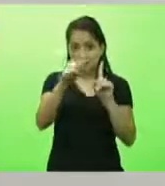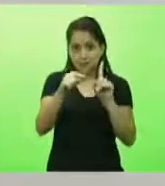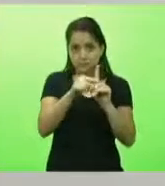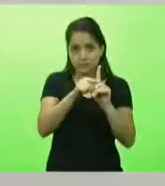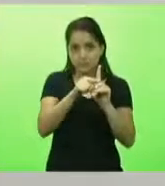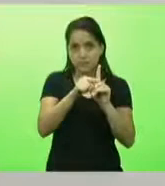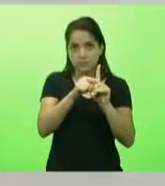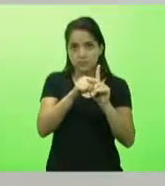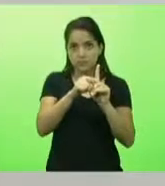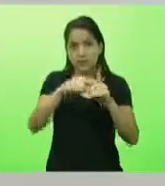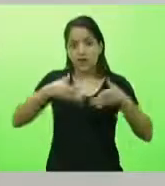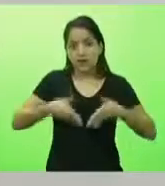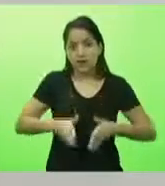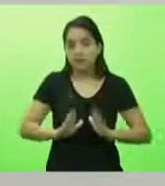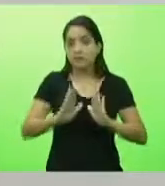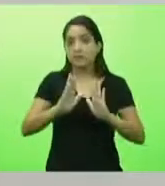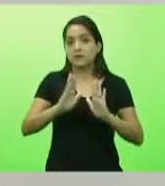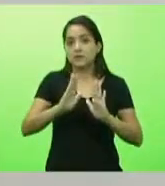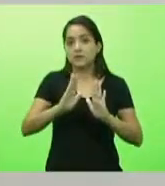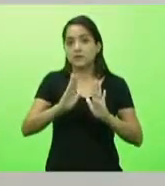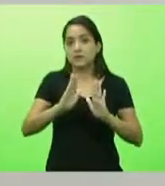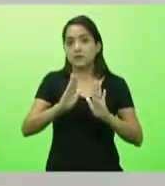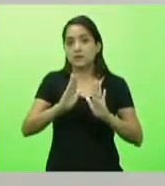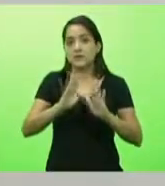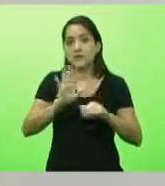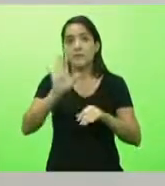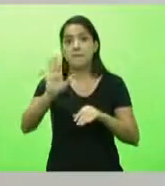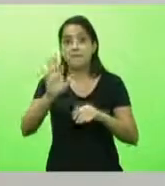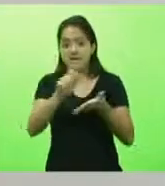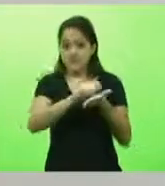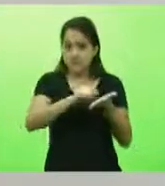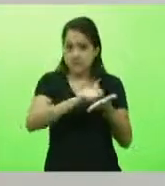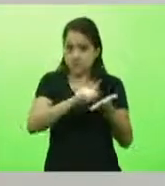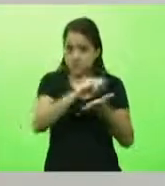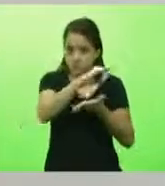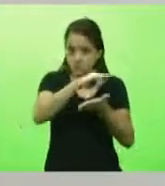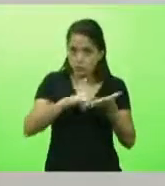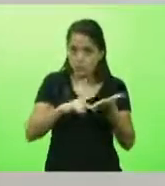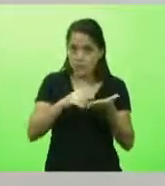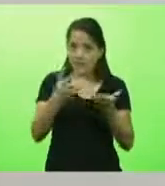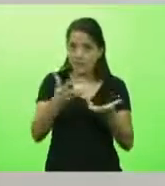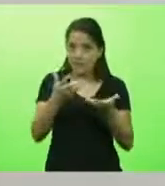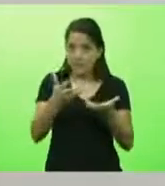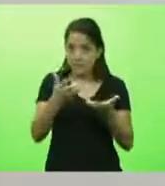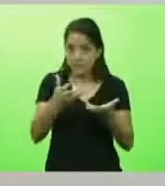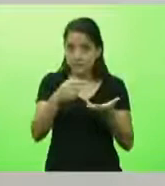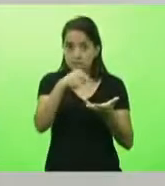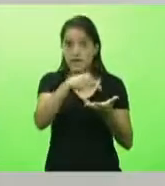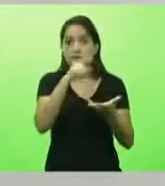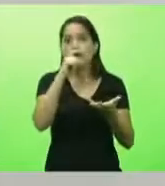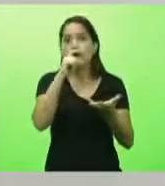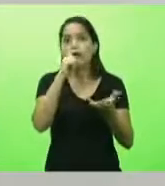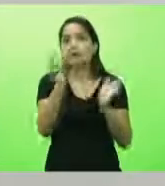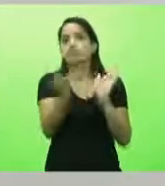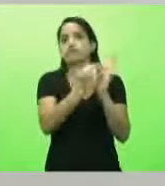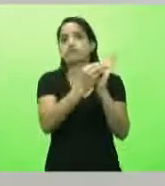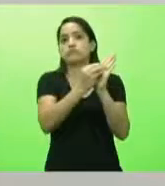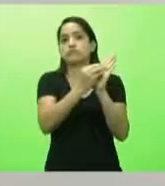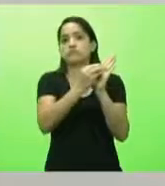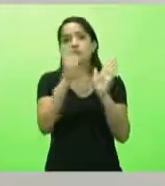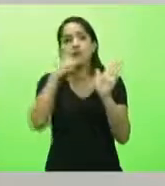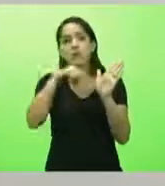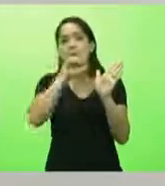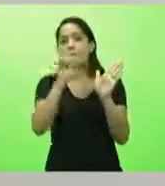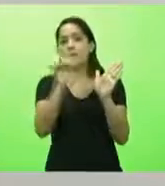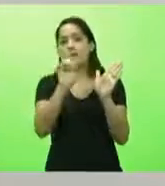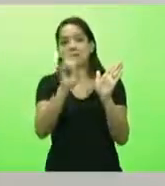ela que pariu o filho, mas ela lá na certidão, queria que o hospital botasse ela como pai, e não como mãe. E o